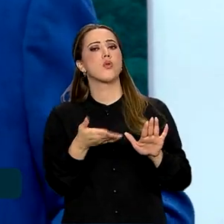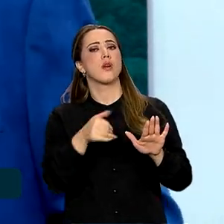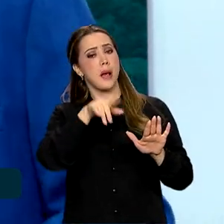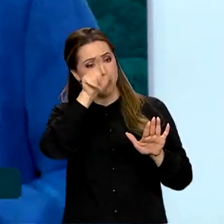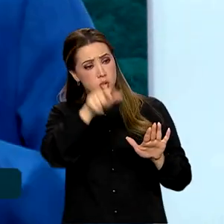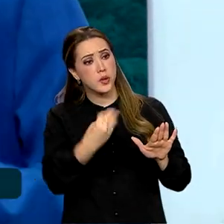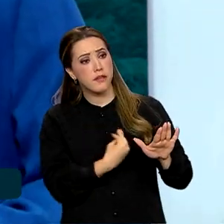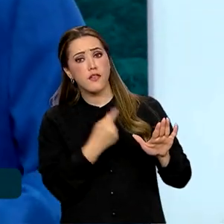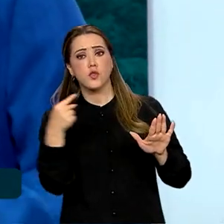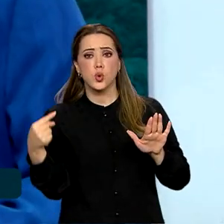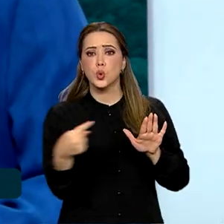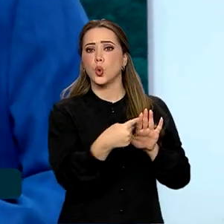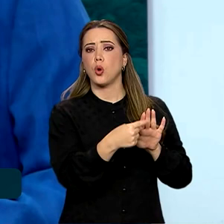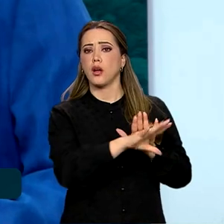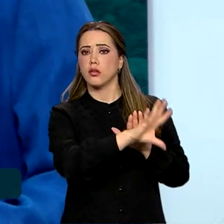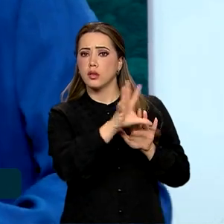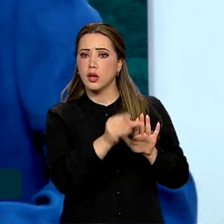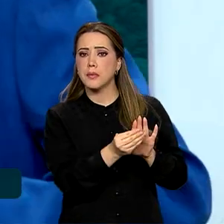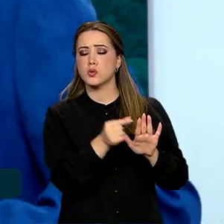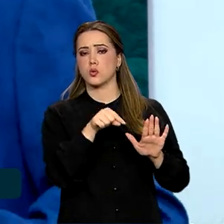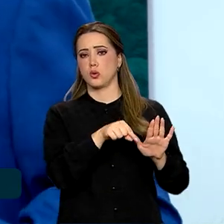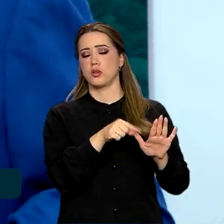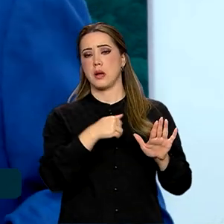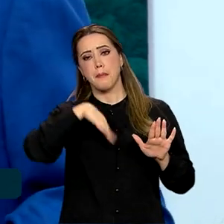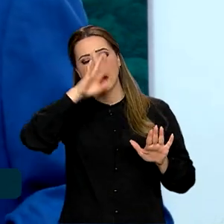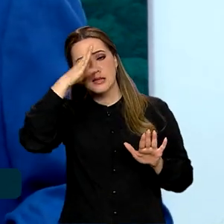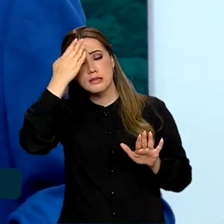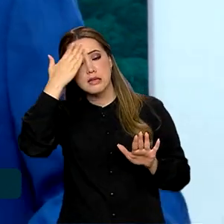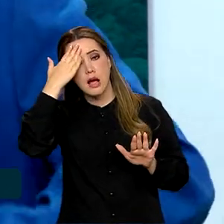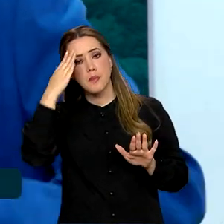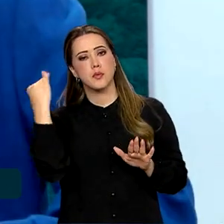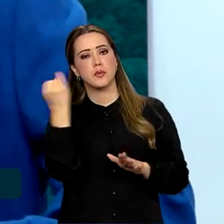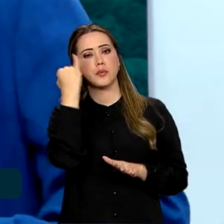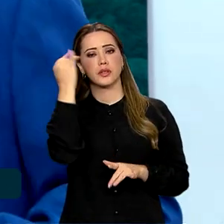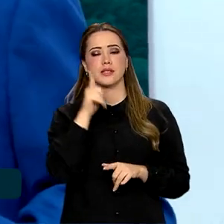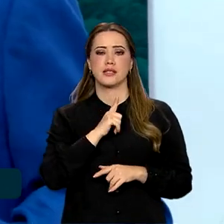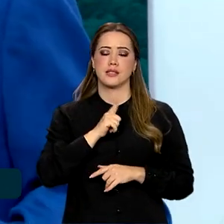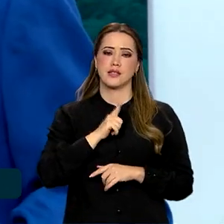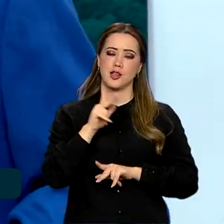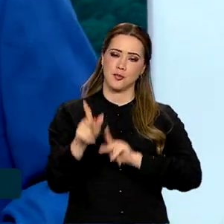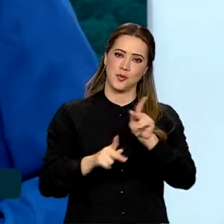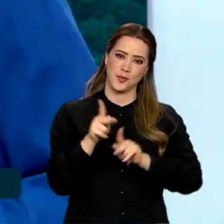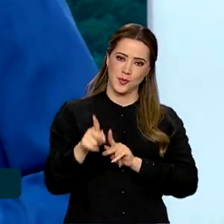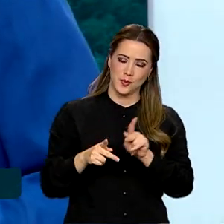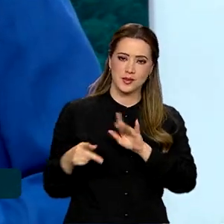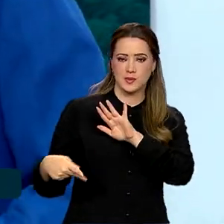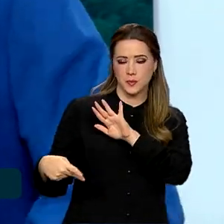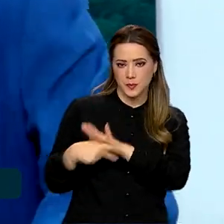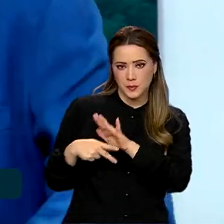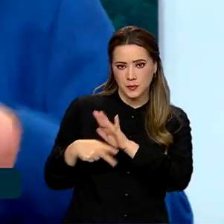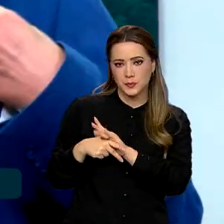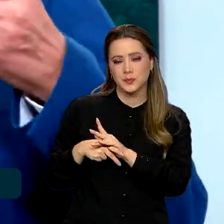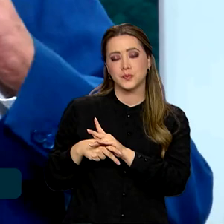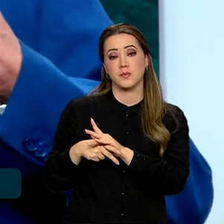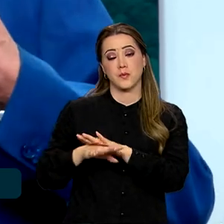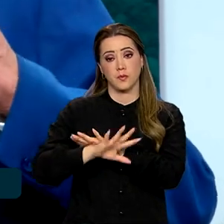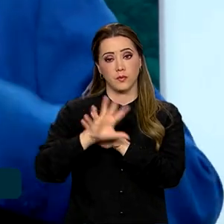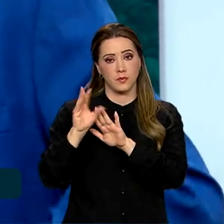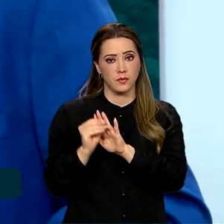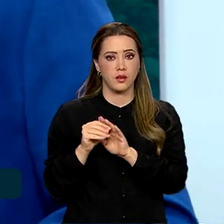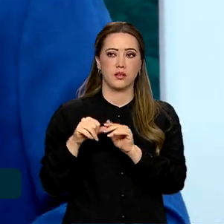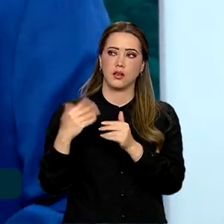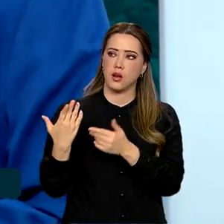Amazônia. Quem mais sabe o que é prioridade é o povo da Amazônia. Assim, seja um